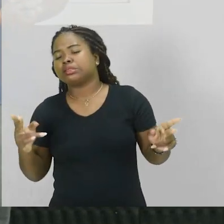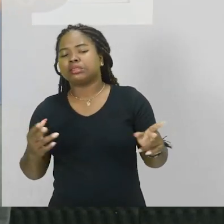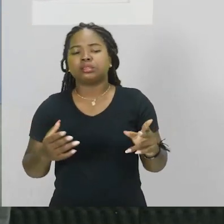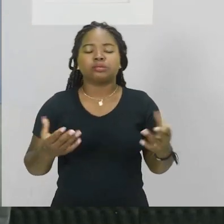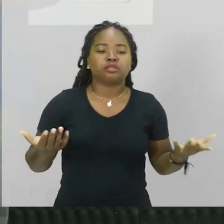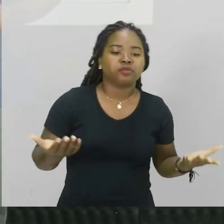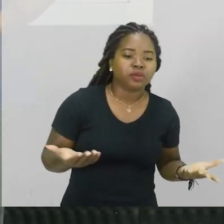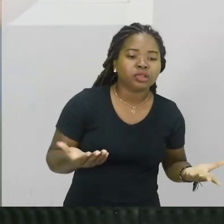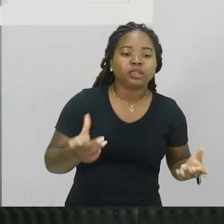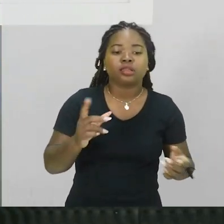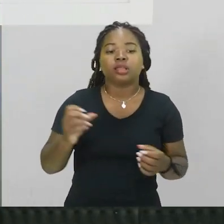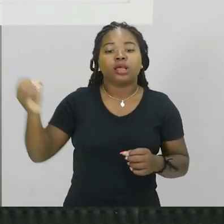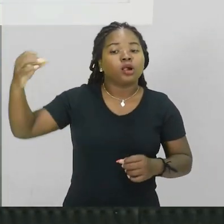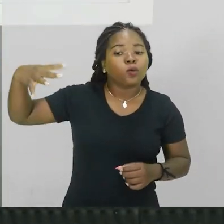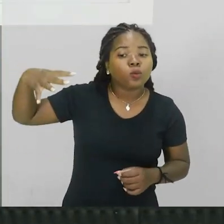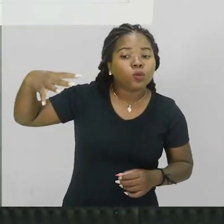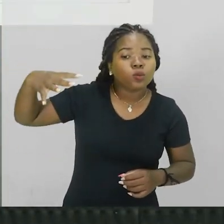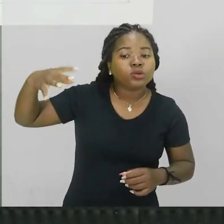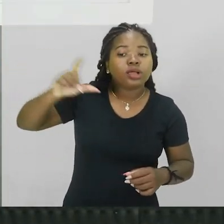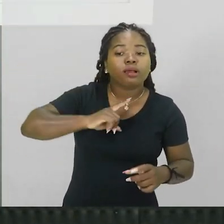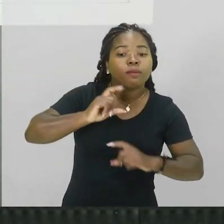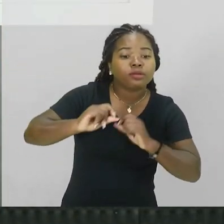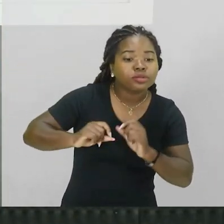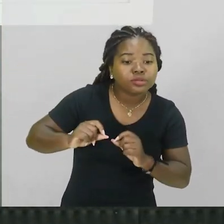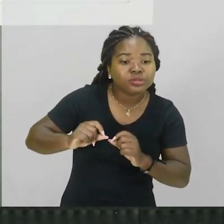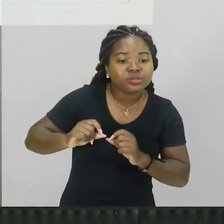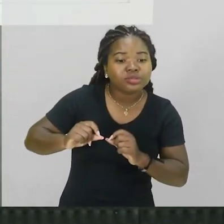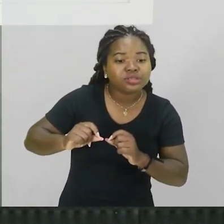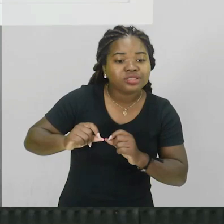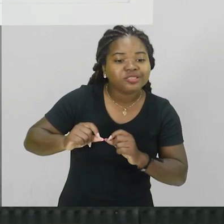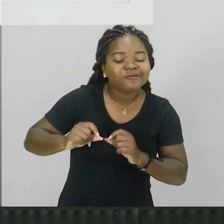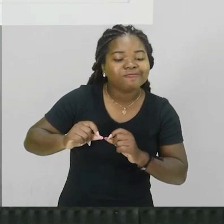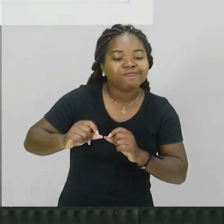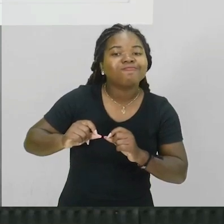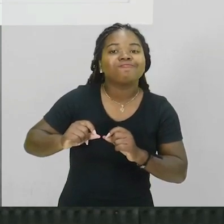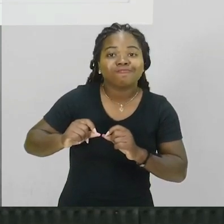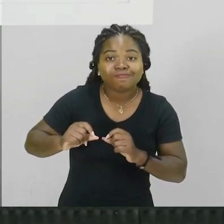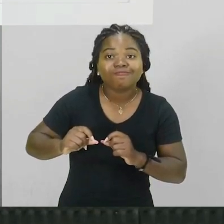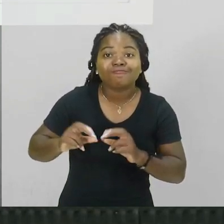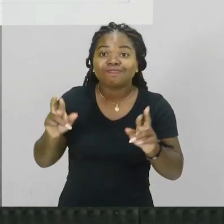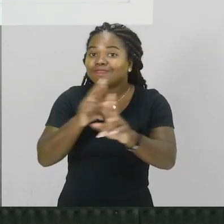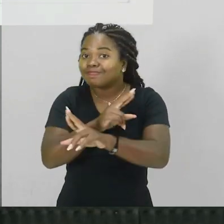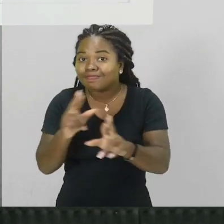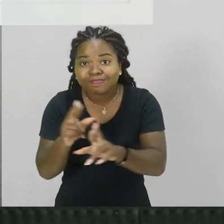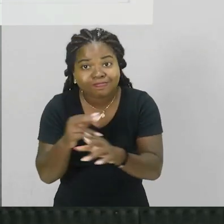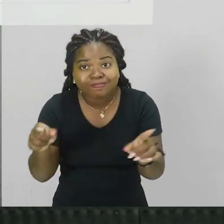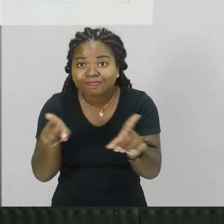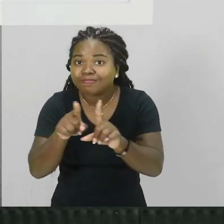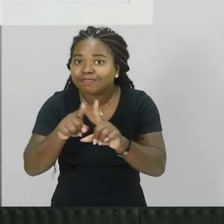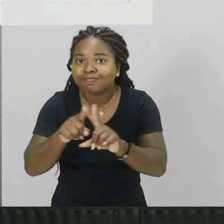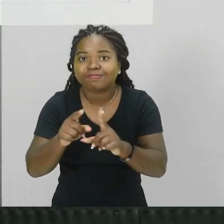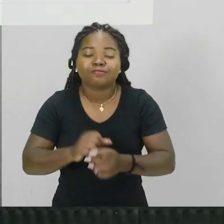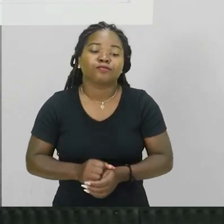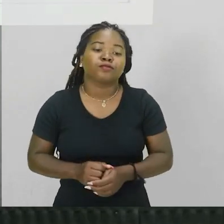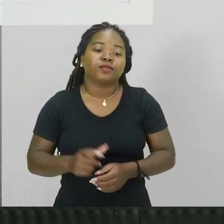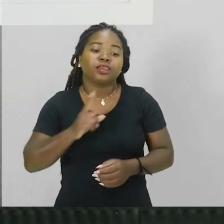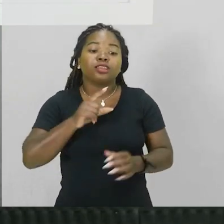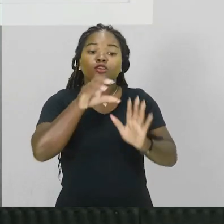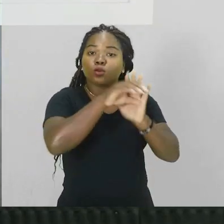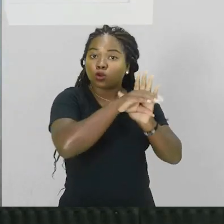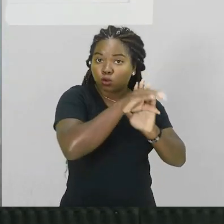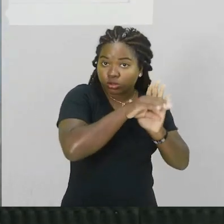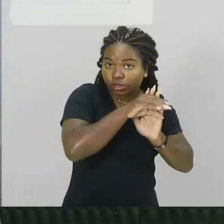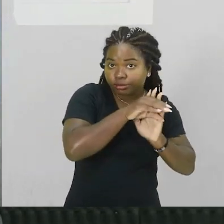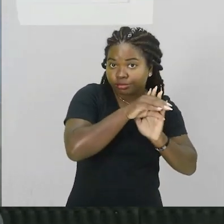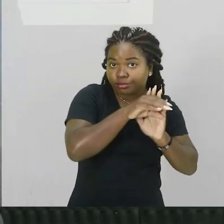concentração, a luz, ela vai passar por essas massas gasosas, tá certo? Aí nós entramos dentro de um conceito,